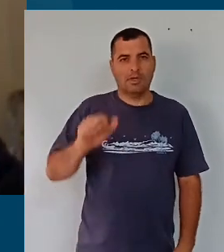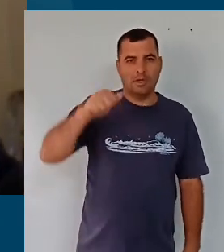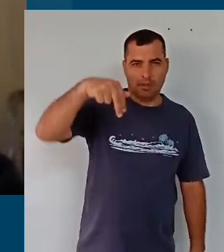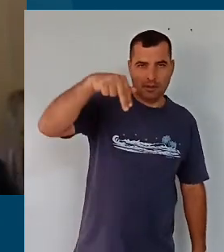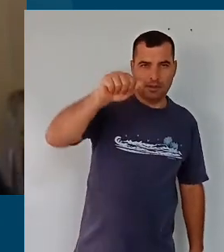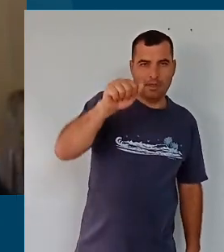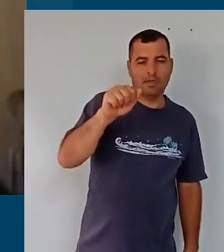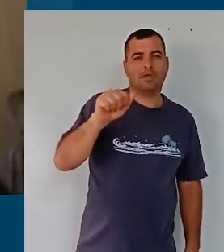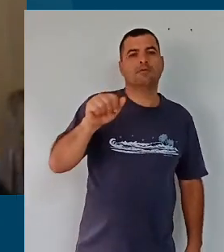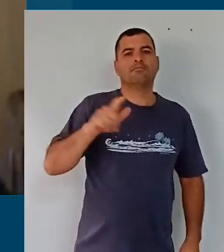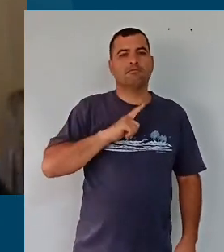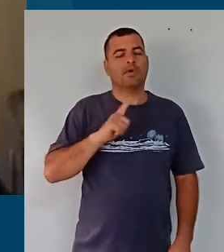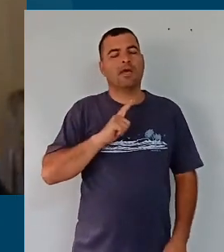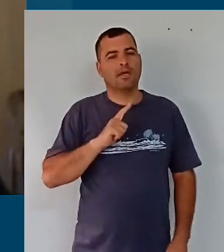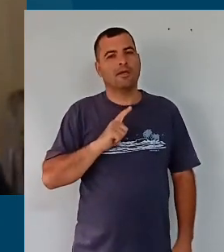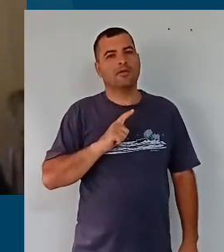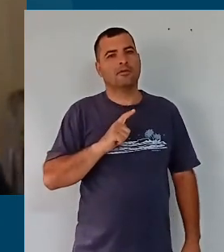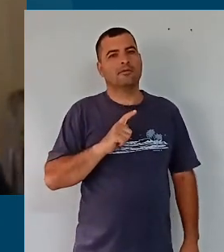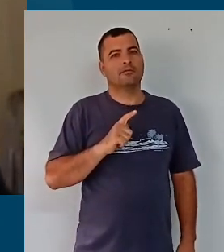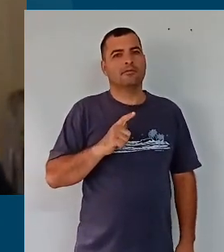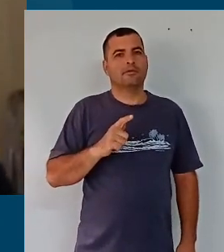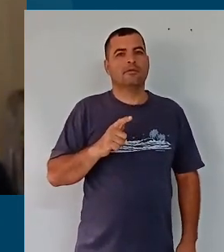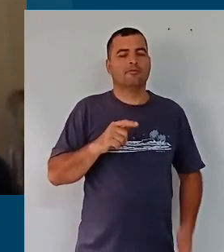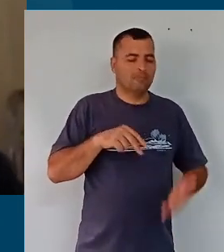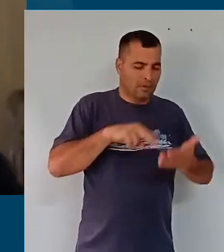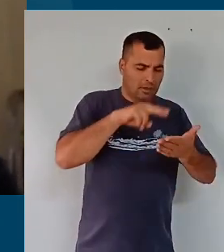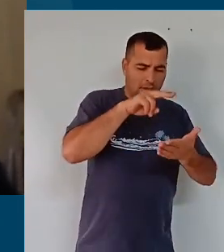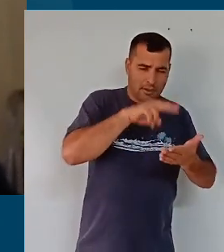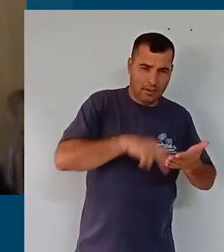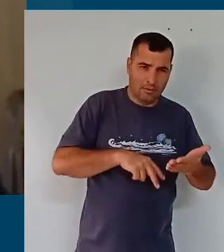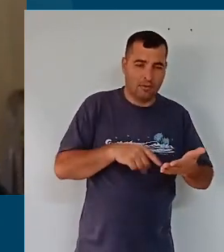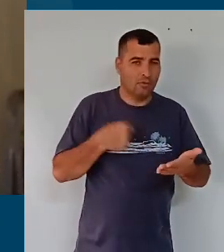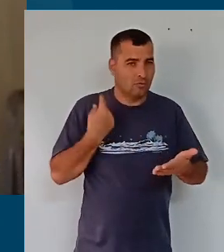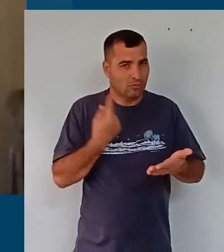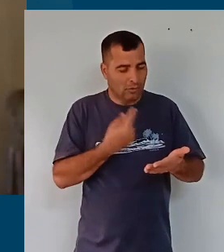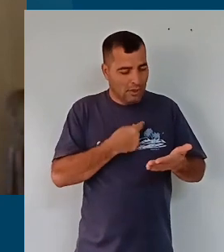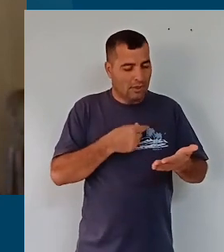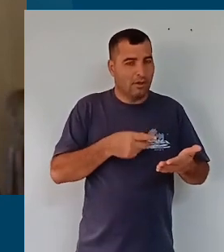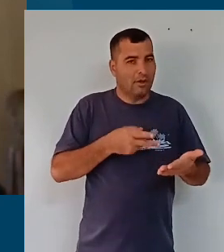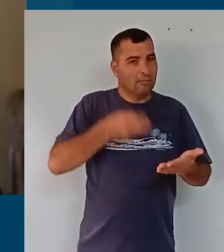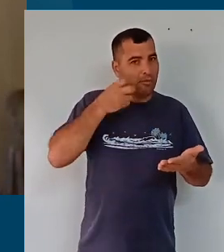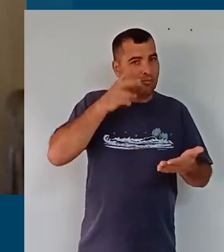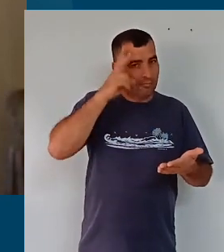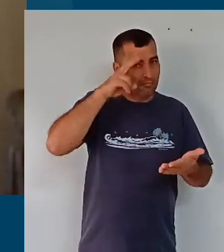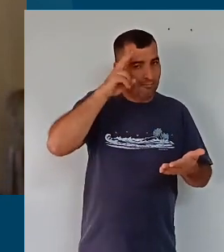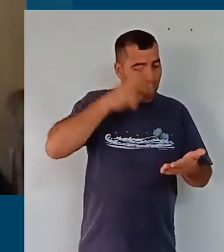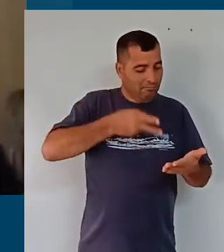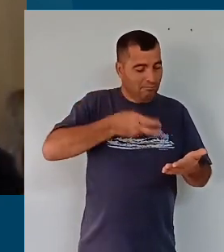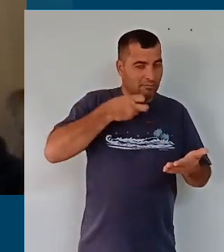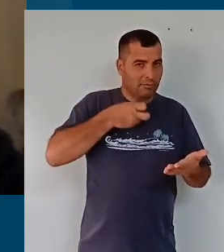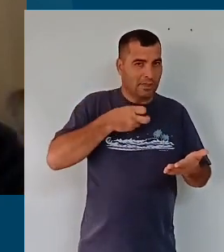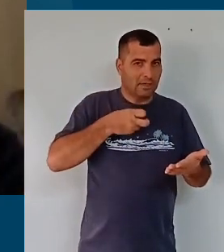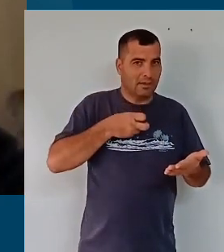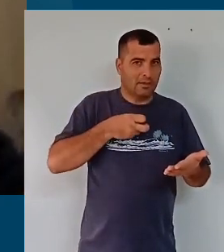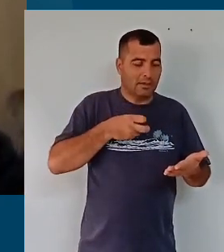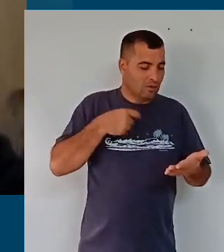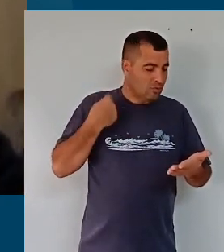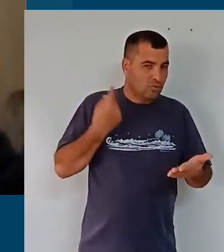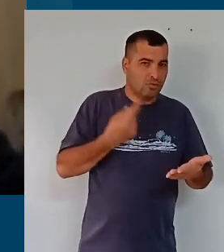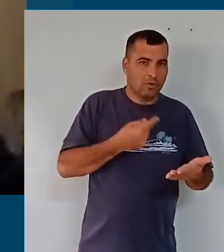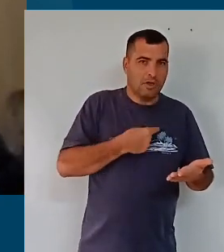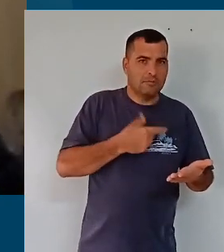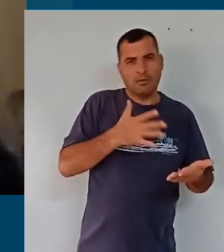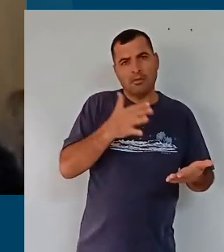teve acesso a esse material e na leitura que nós fizemos desse documento da educação infantil, nós ficamos